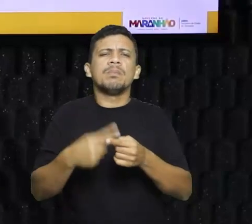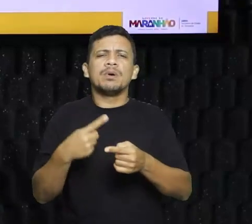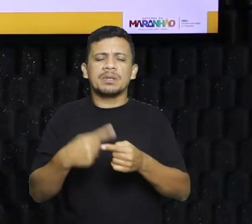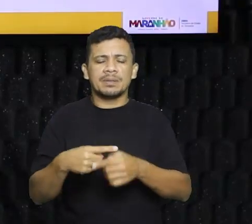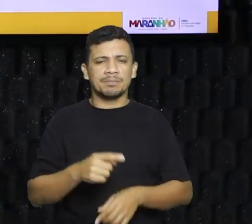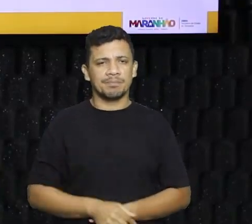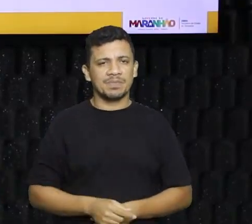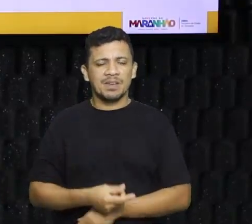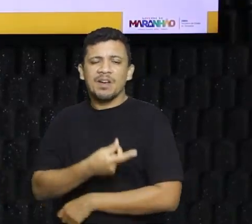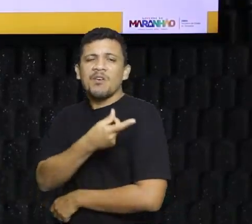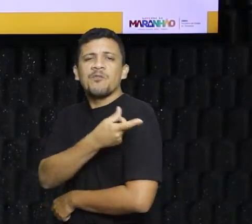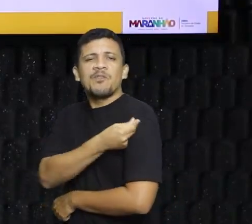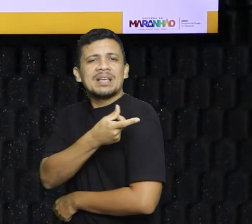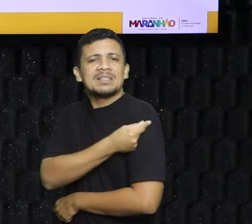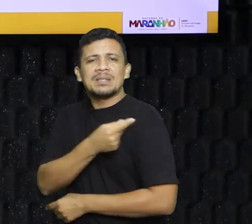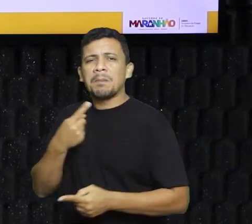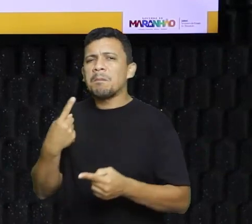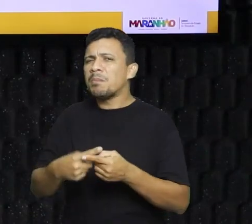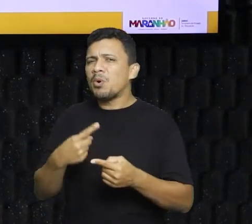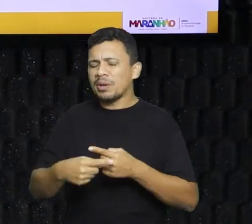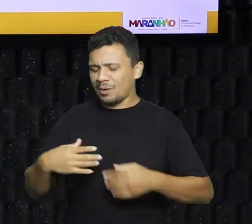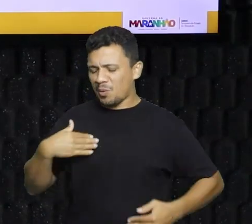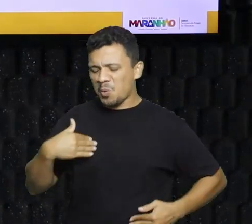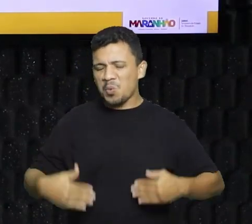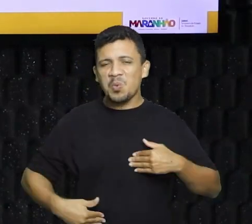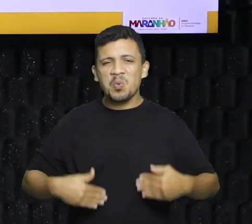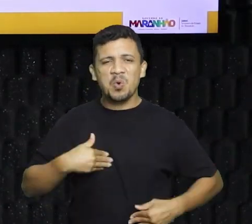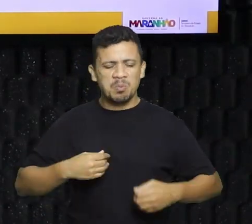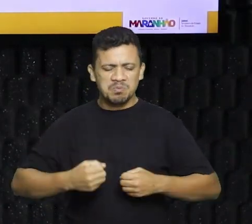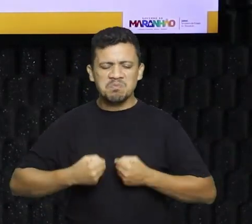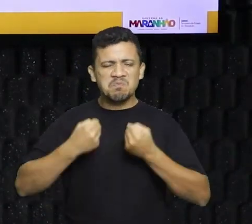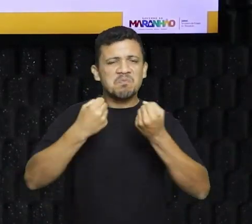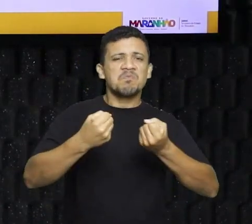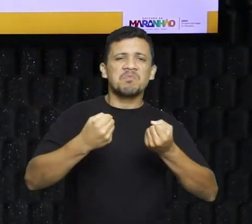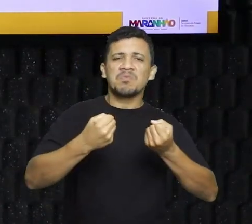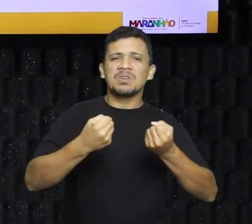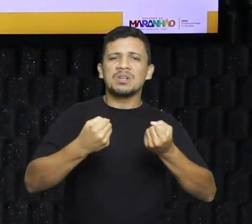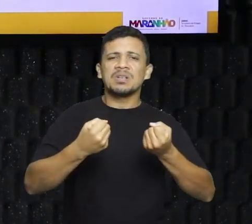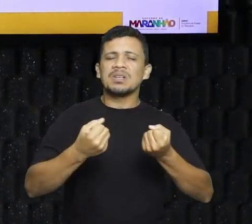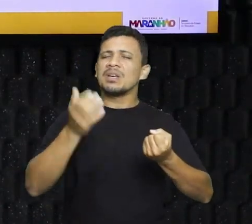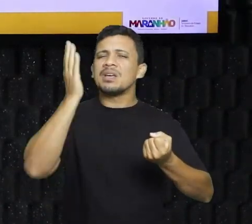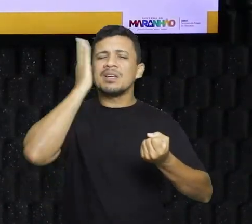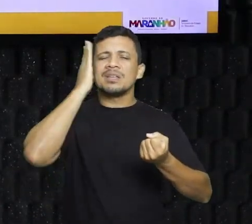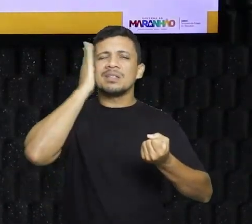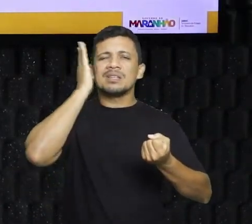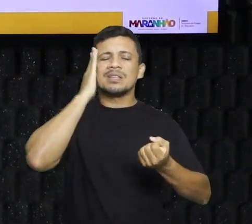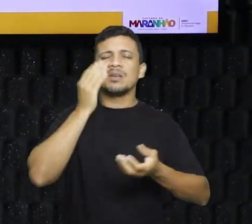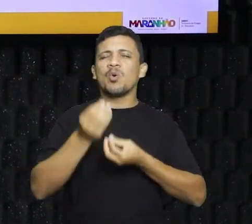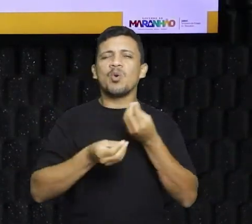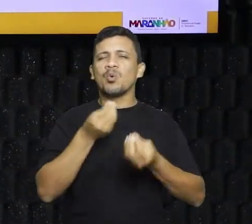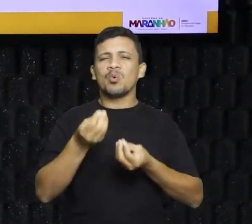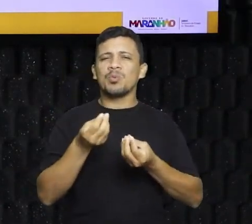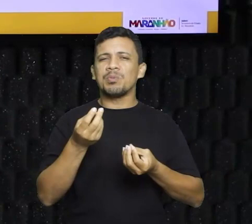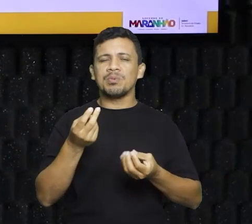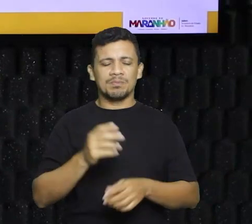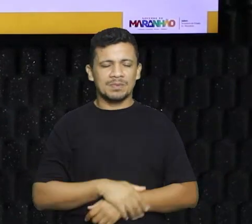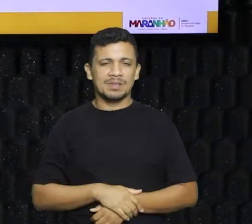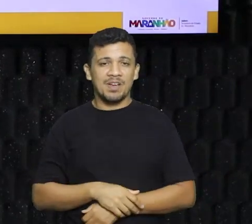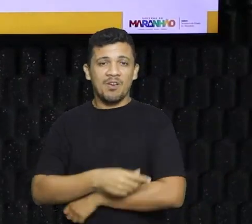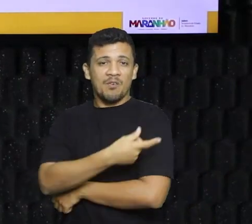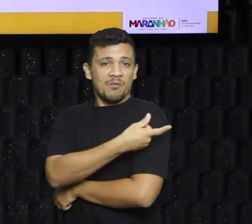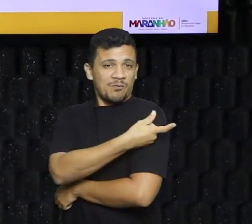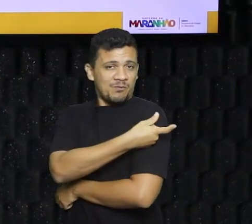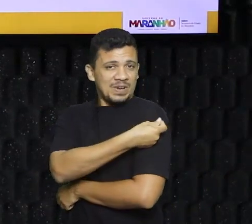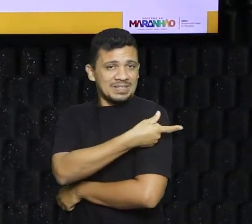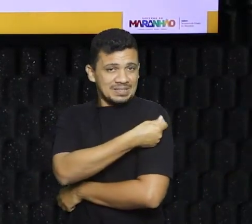aumenta a imunidade das pessoas? Vamos entender qual é o mecanismo das vacinas. Gente, vacina, ela